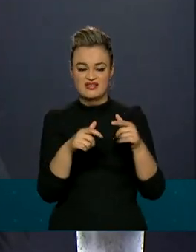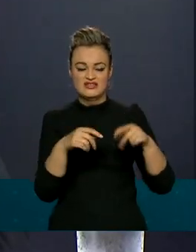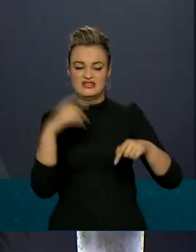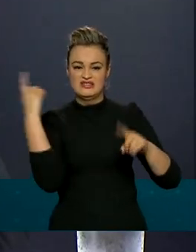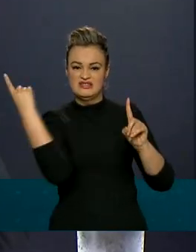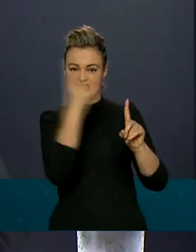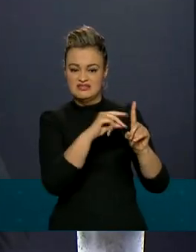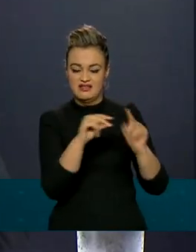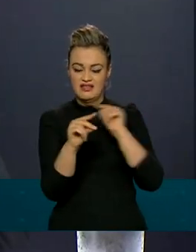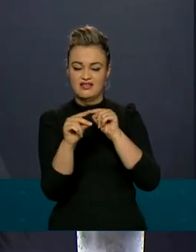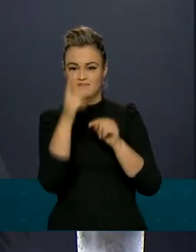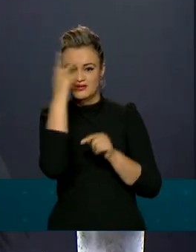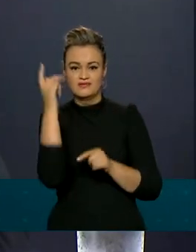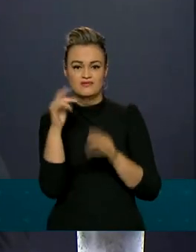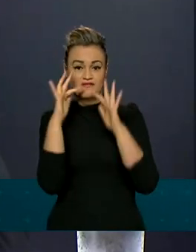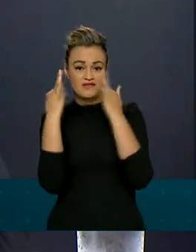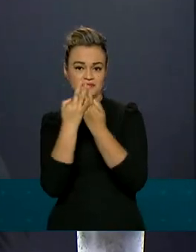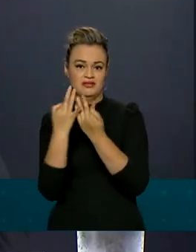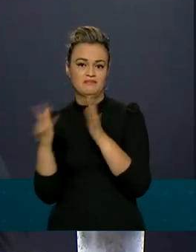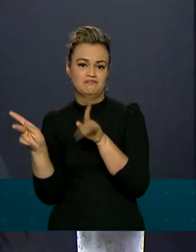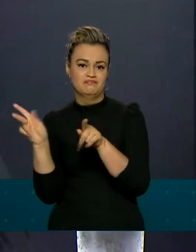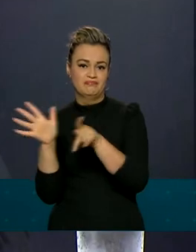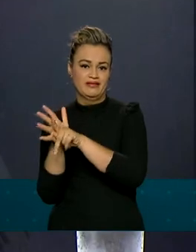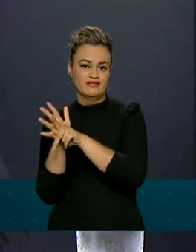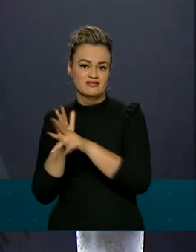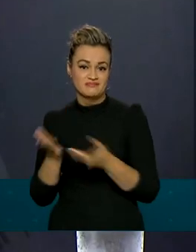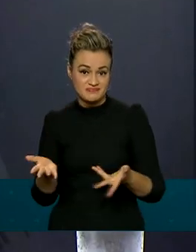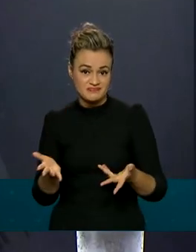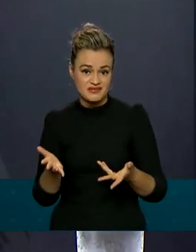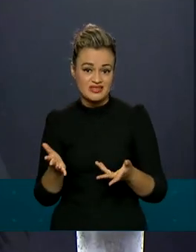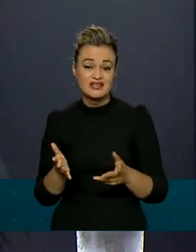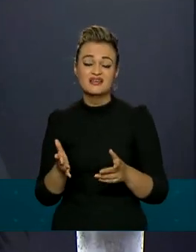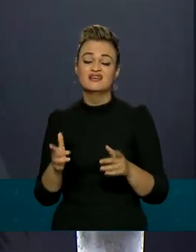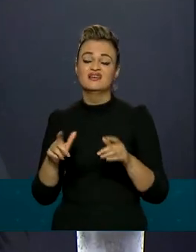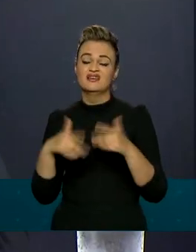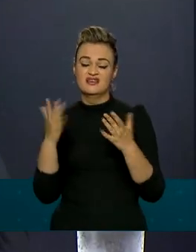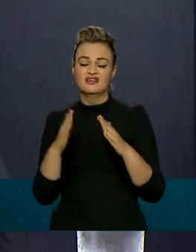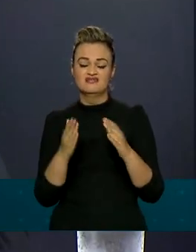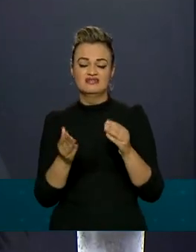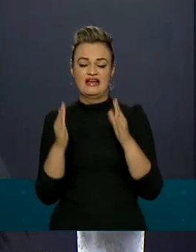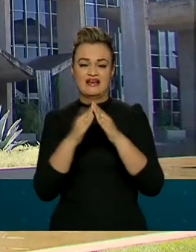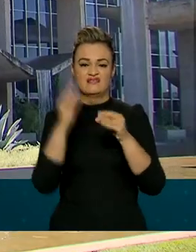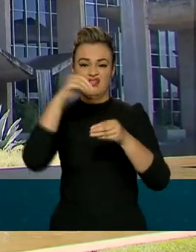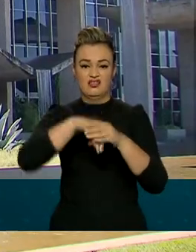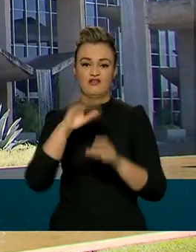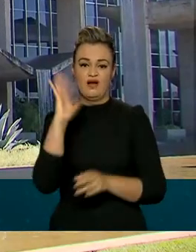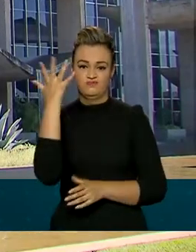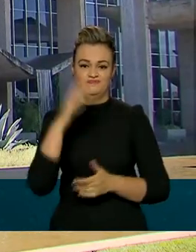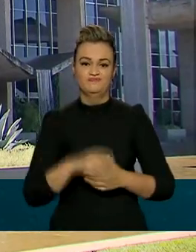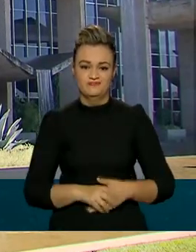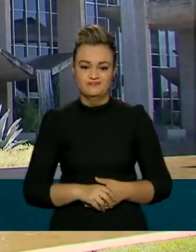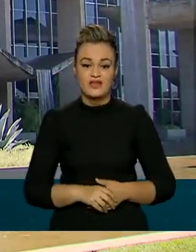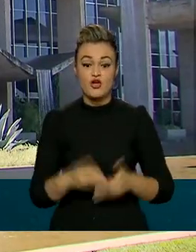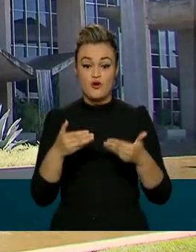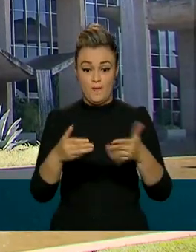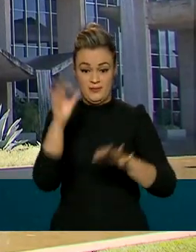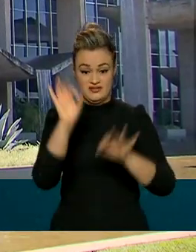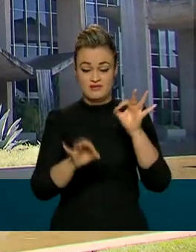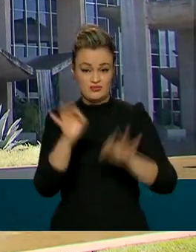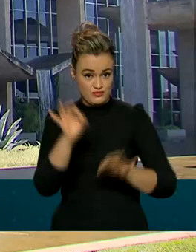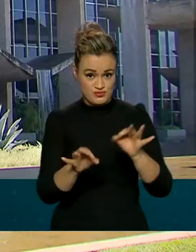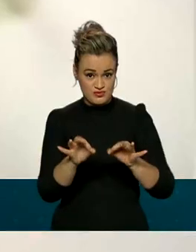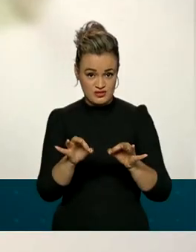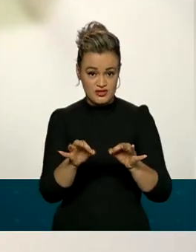familiares, pais, parentes. E na maioria dos casos ela ocorre dentro do ambiente familiar. Segundo o Ministério da Justiça e